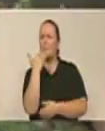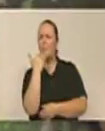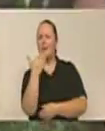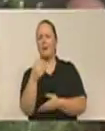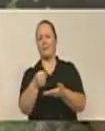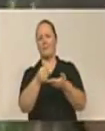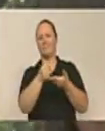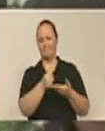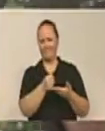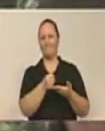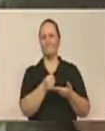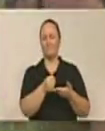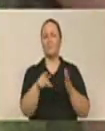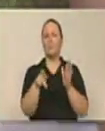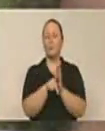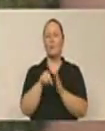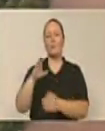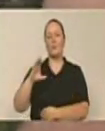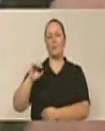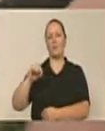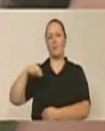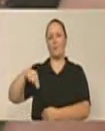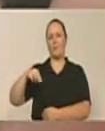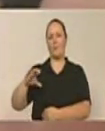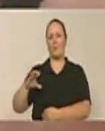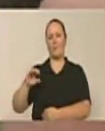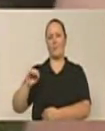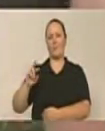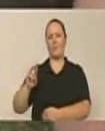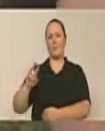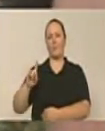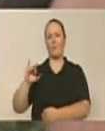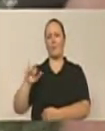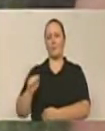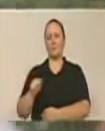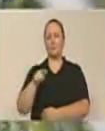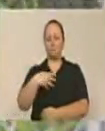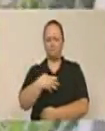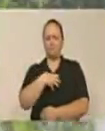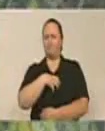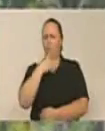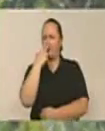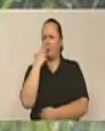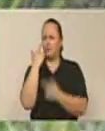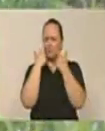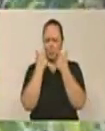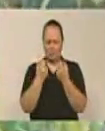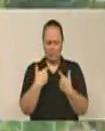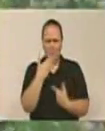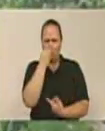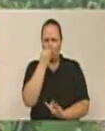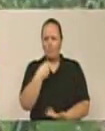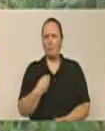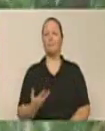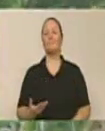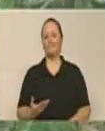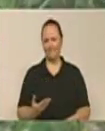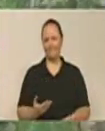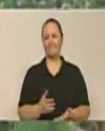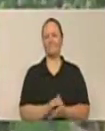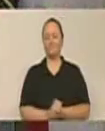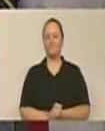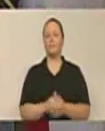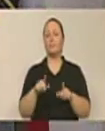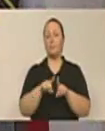Wanderlei do Concórdia, está se sentindo bastante abandonada, esquecida, pelo poder público da nossa cidade. Mas com as